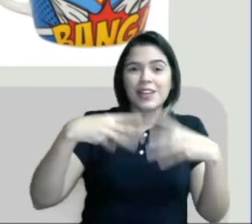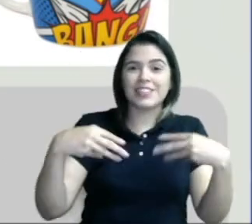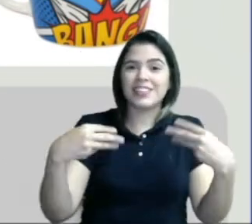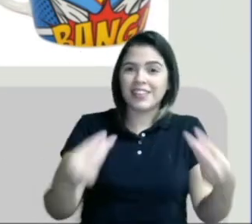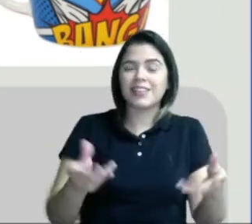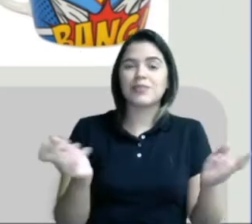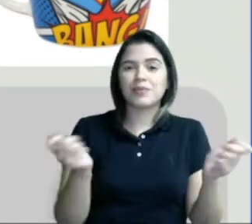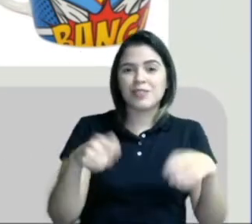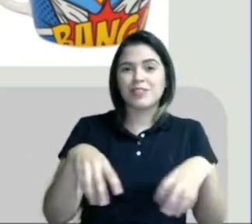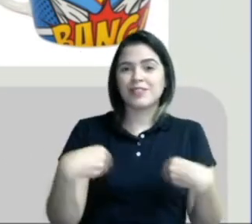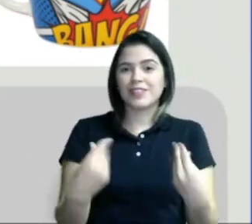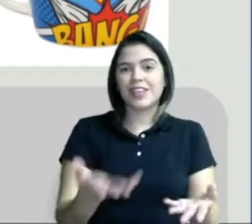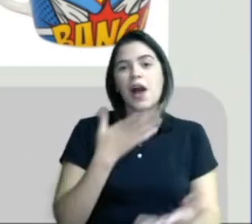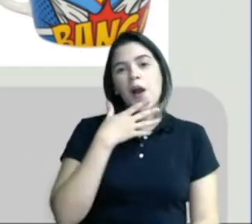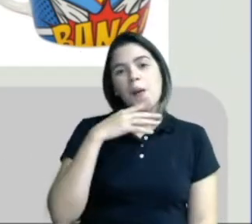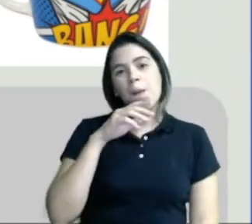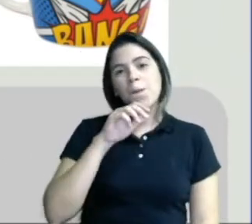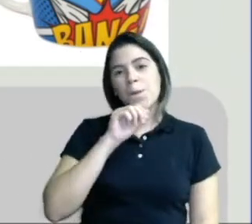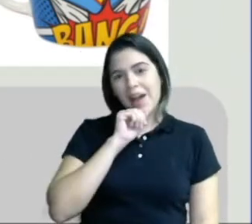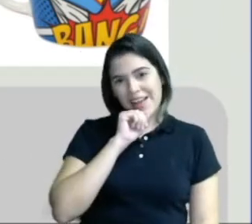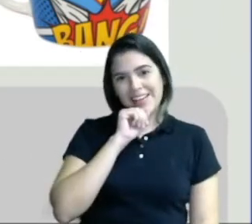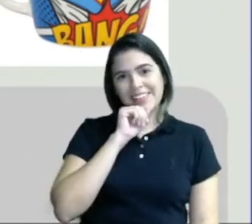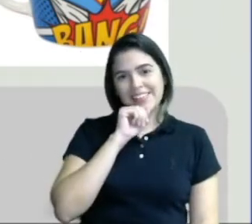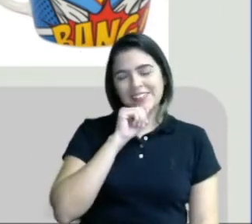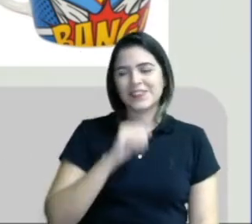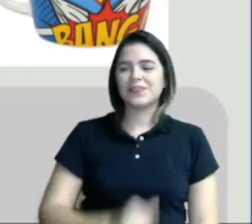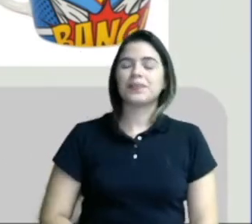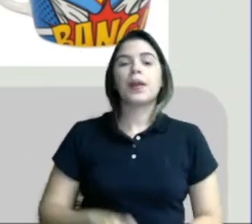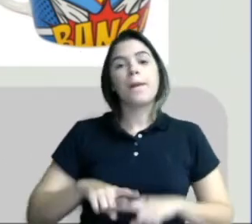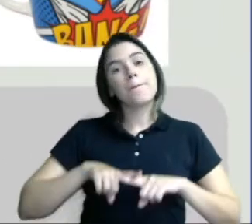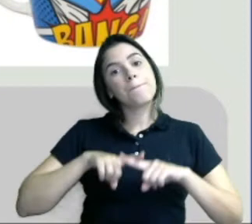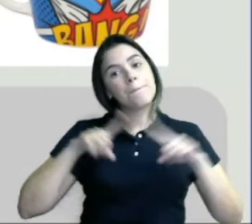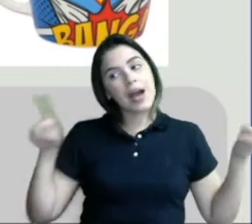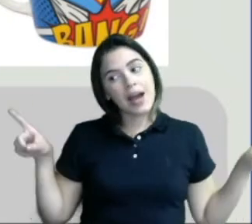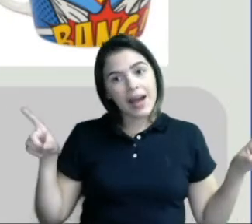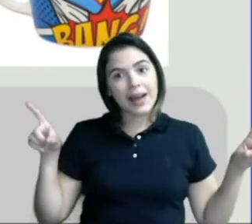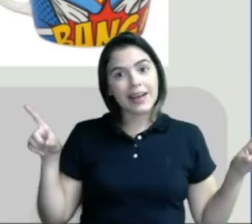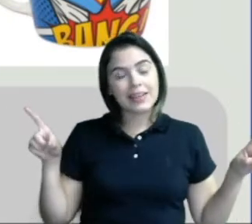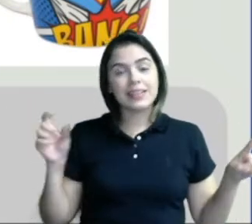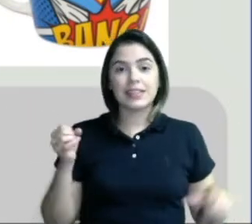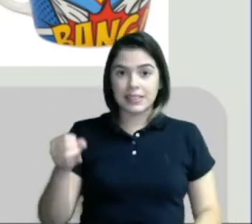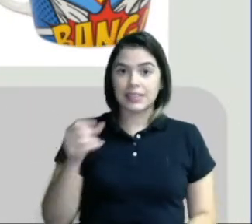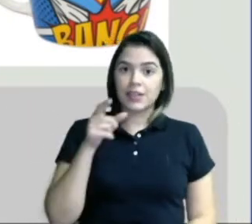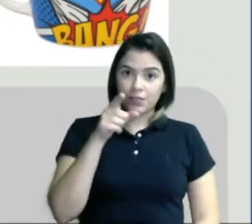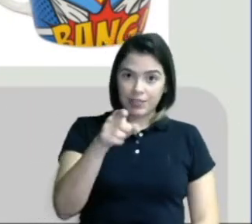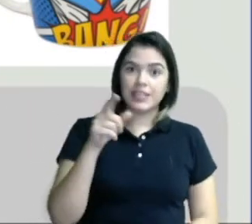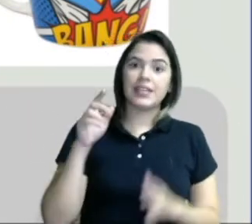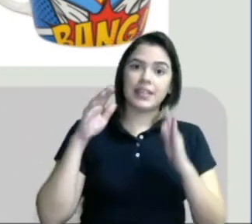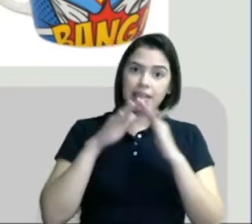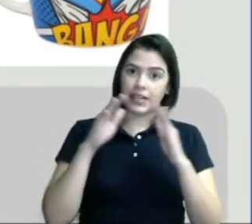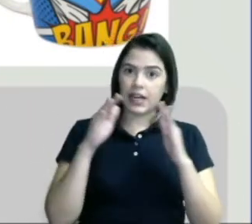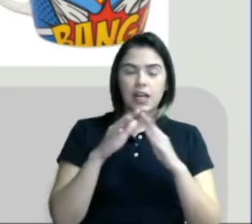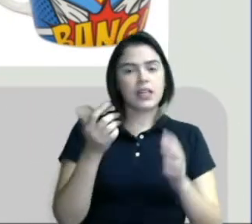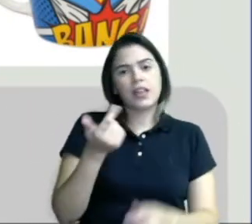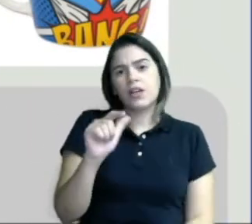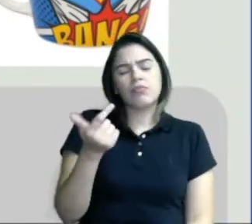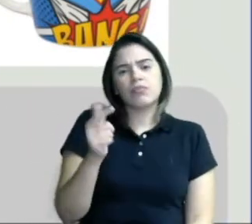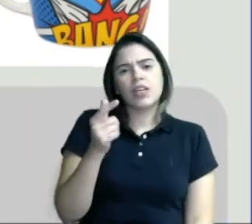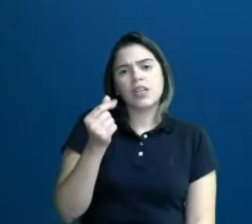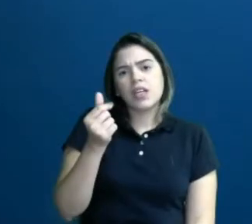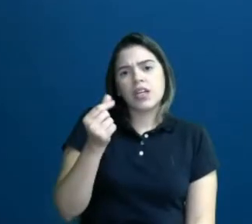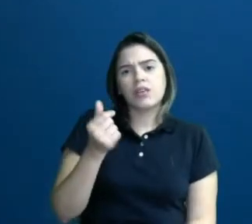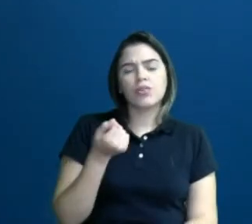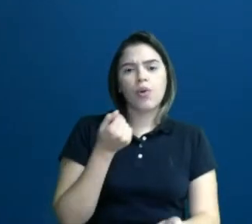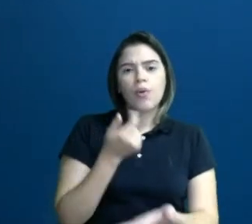podemos presentear o papai. Mas, se você de casa não tem condição de